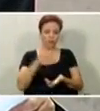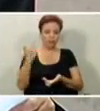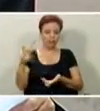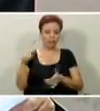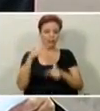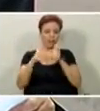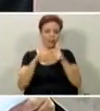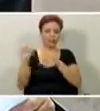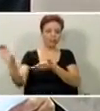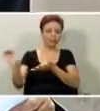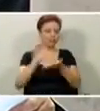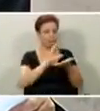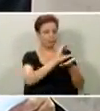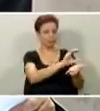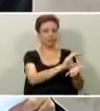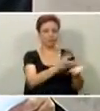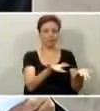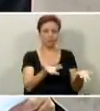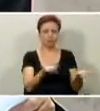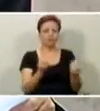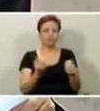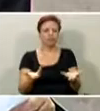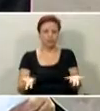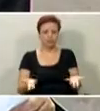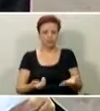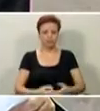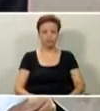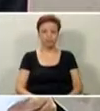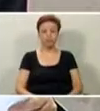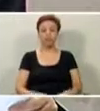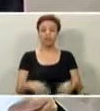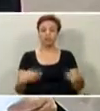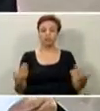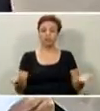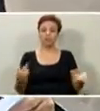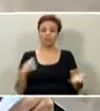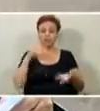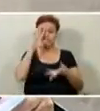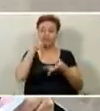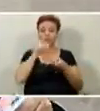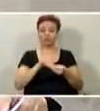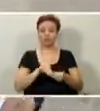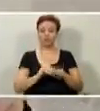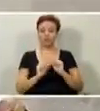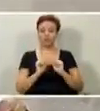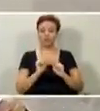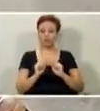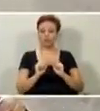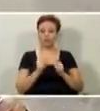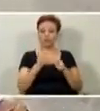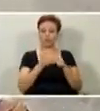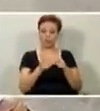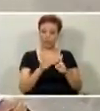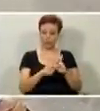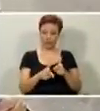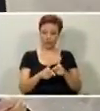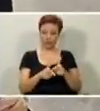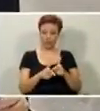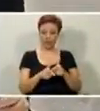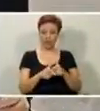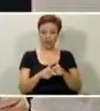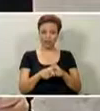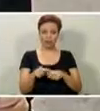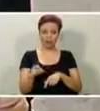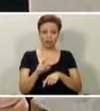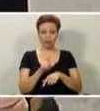os mesmos serviços que a SP Turismo faz? Então, eu chego na conclusão que o problema não é o que a